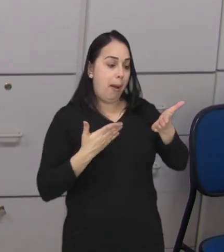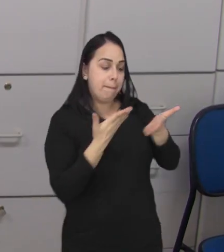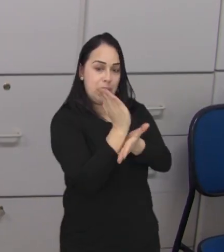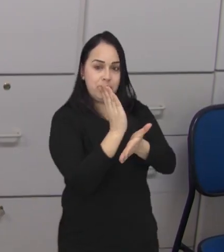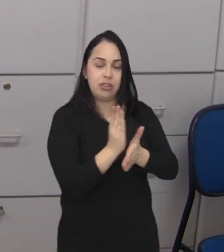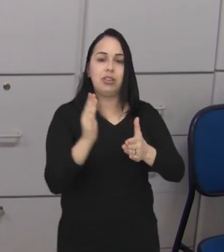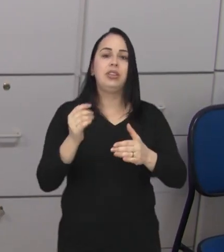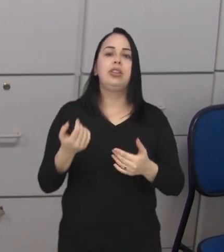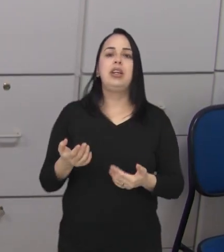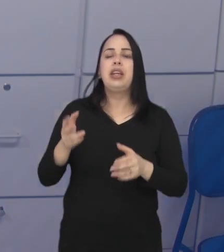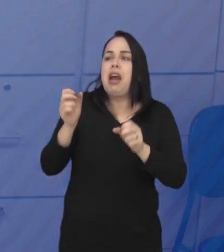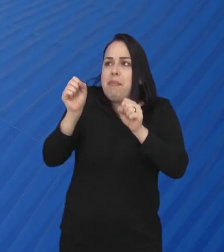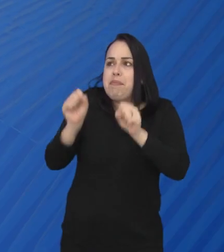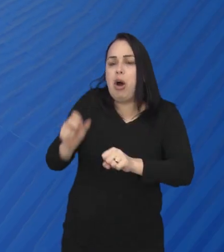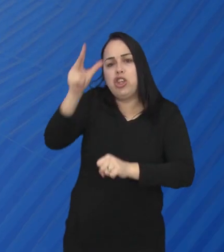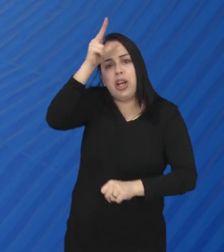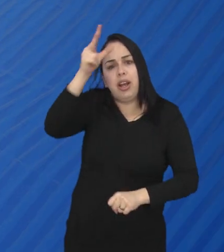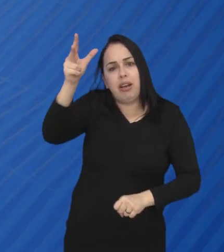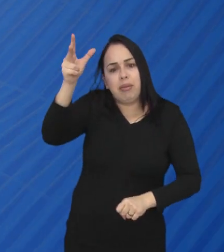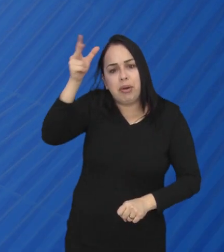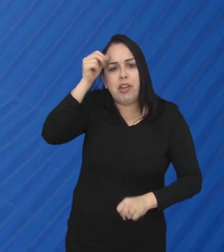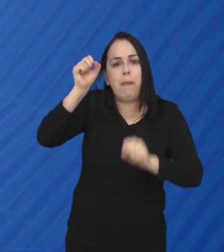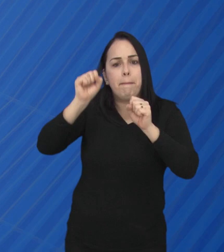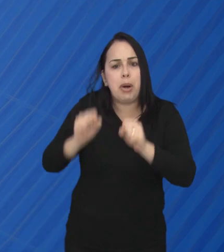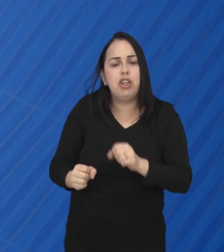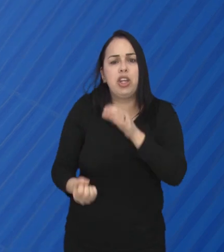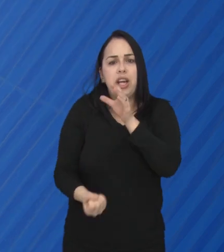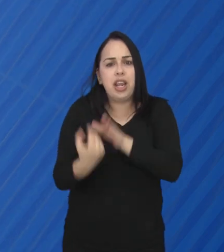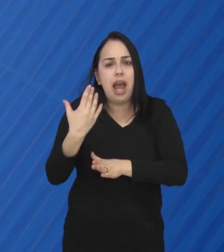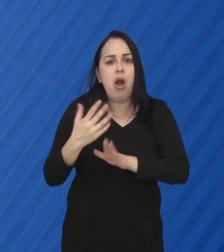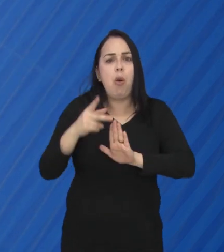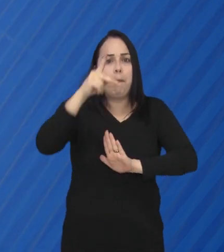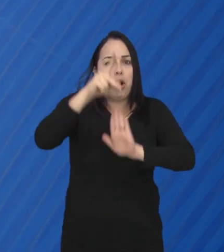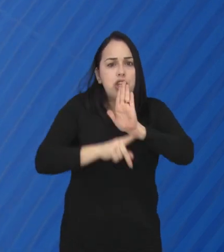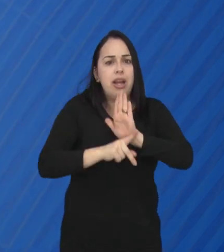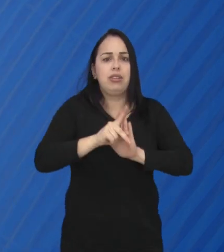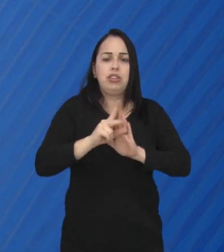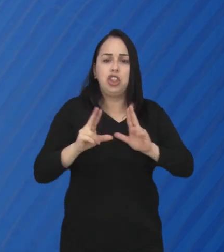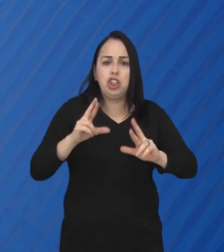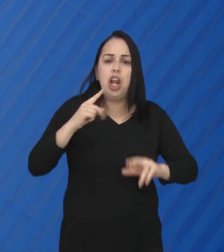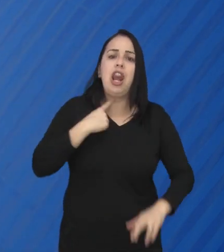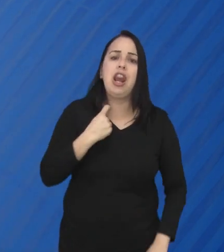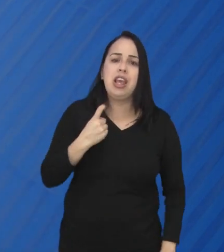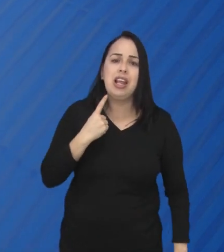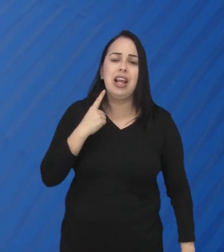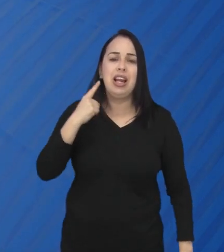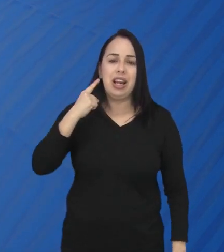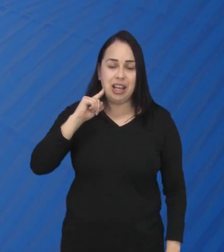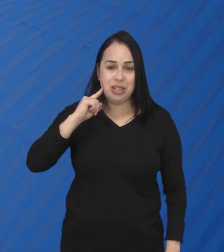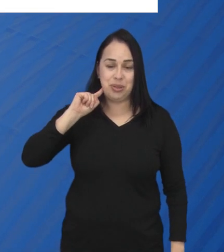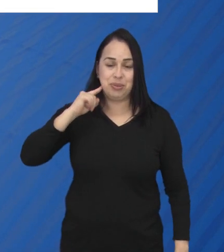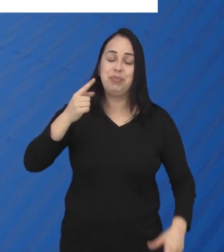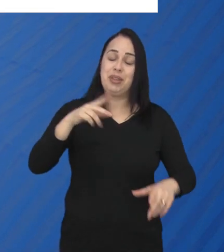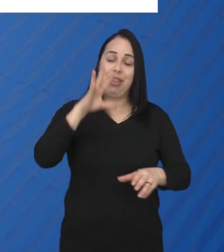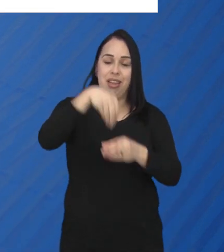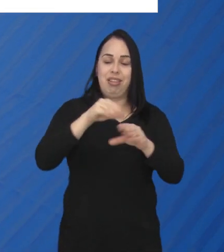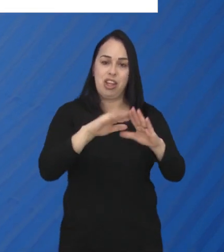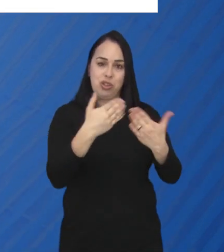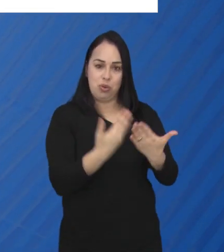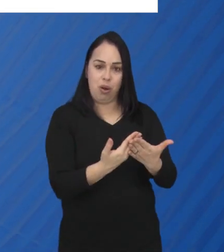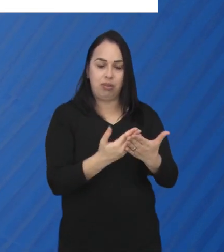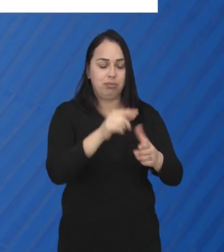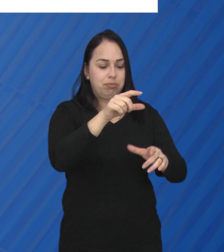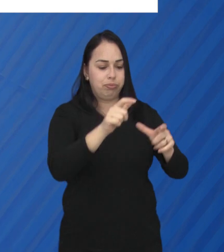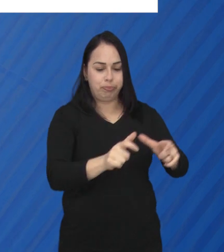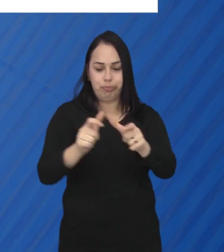vereador Marcão da Academia, que autoriza a Prefeitura a instituir o programa Lixo Reciclado na Escola. O objetivo é implantar